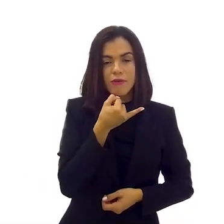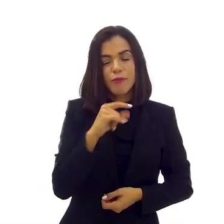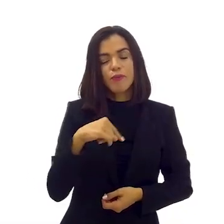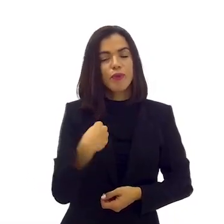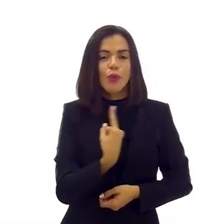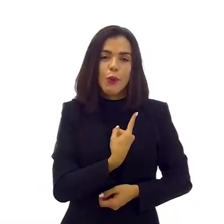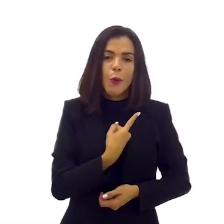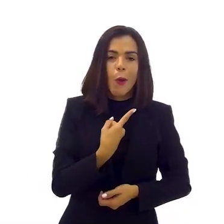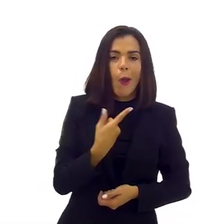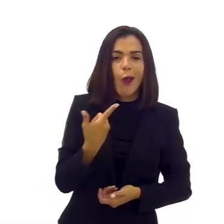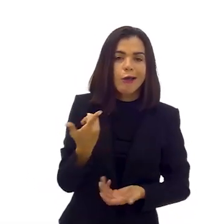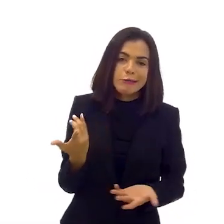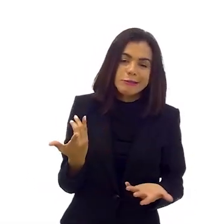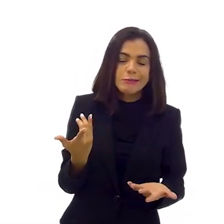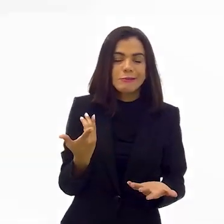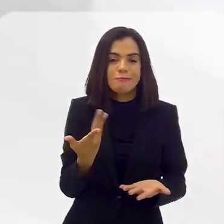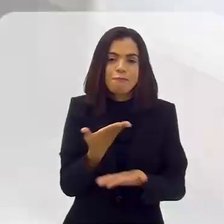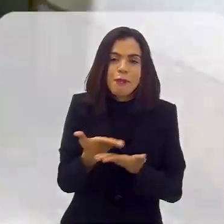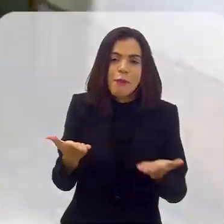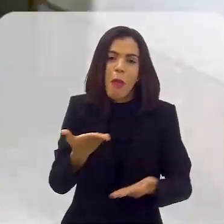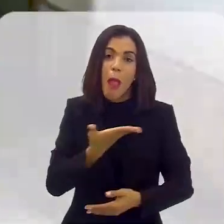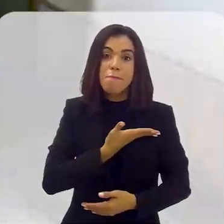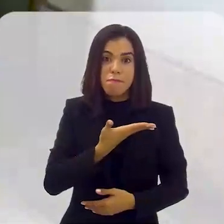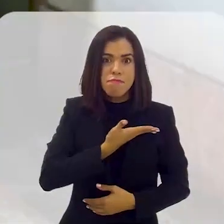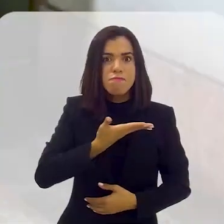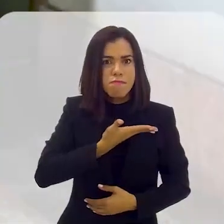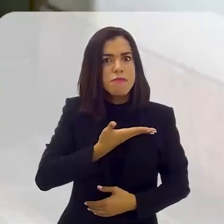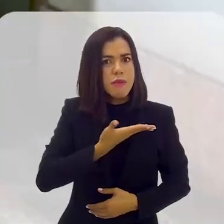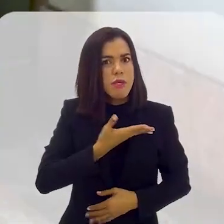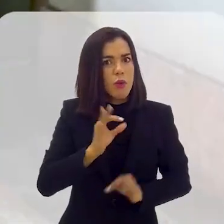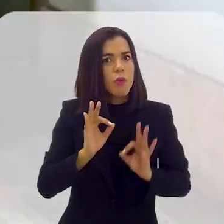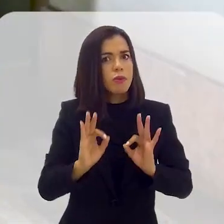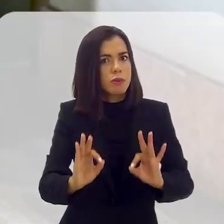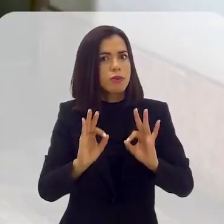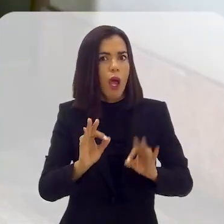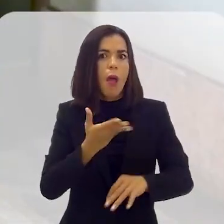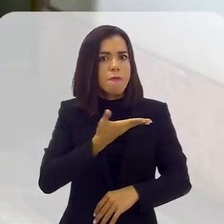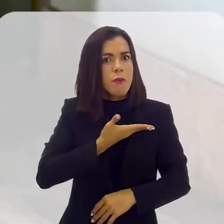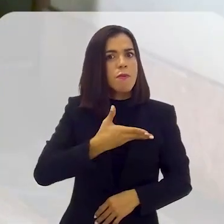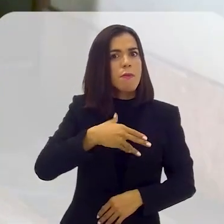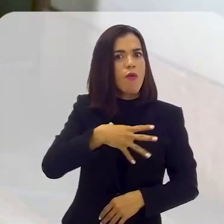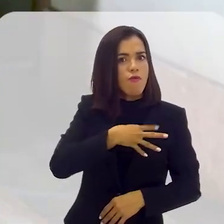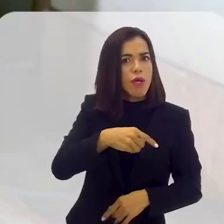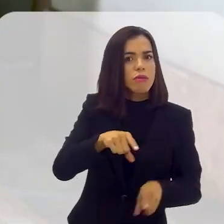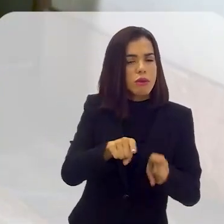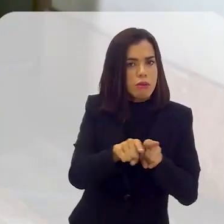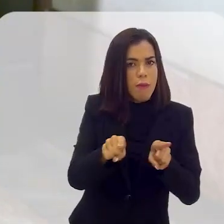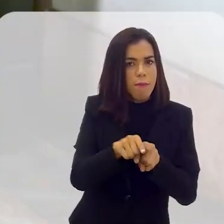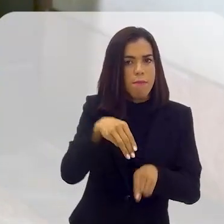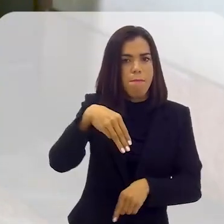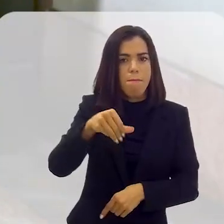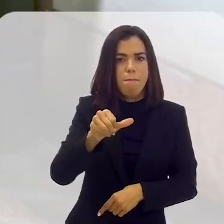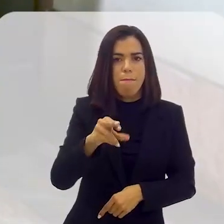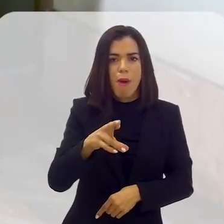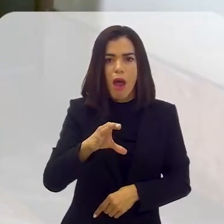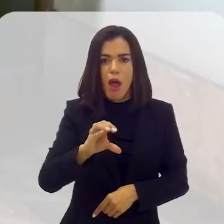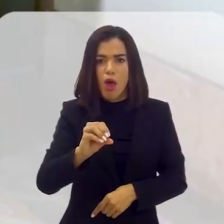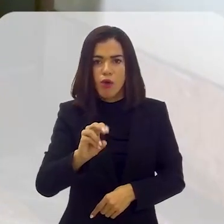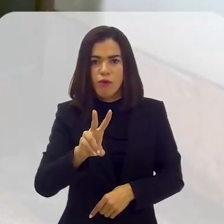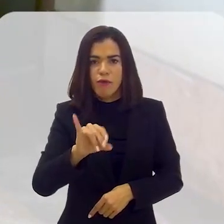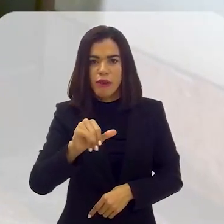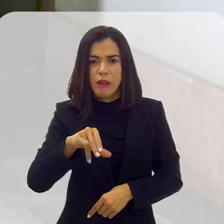Lamentavelmente, nós perdemos um grande companheiro, um grande amigo, amigo meu, inclusive amigo do meu filho, o Marco Vinícius,